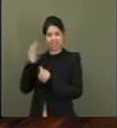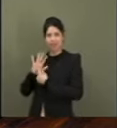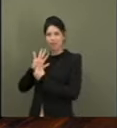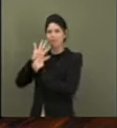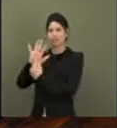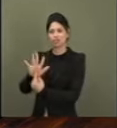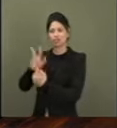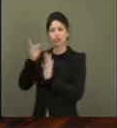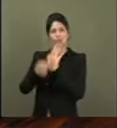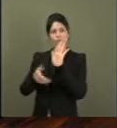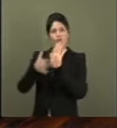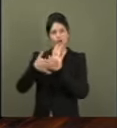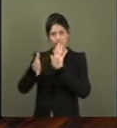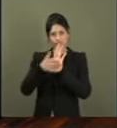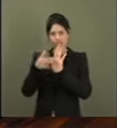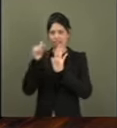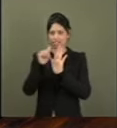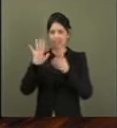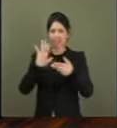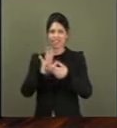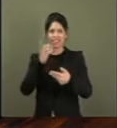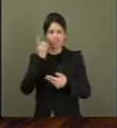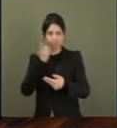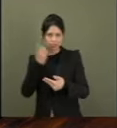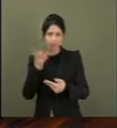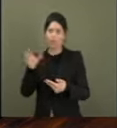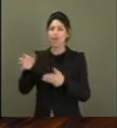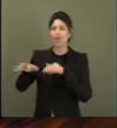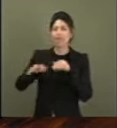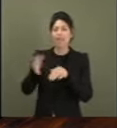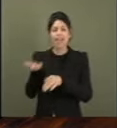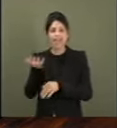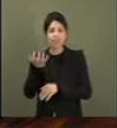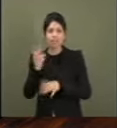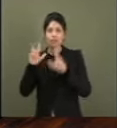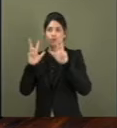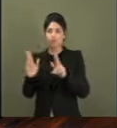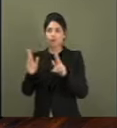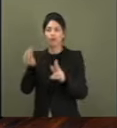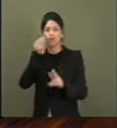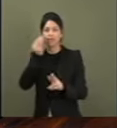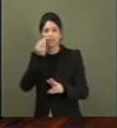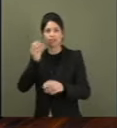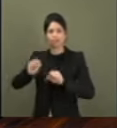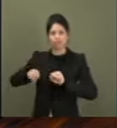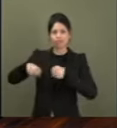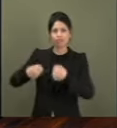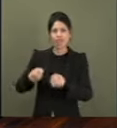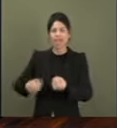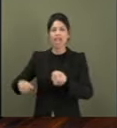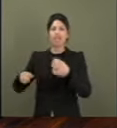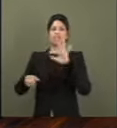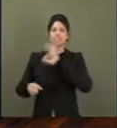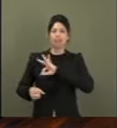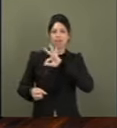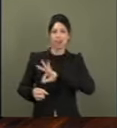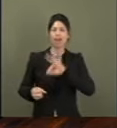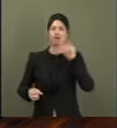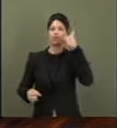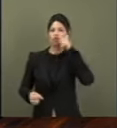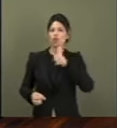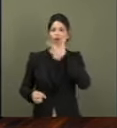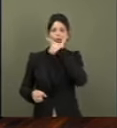Câmara dos Deputados, buscando a igualdade salarial entre homens e mulheres. Tive a honra de